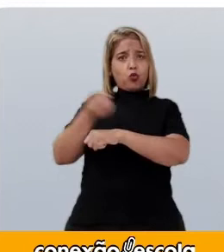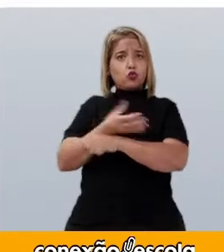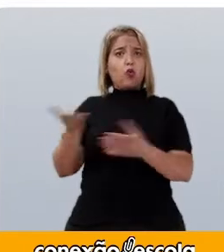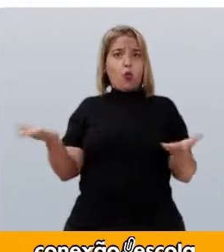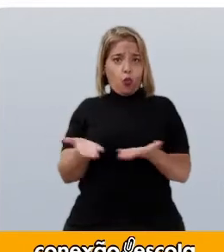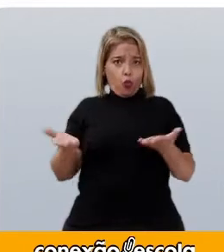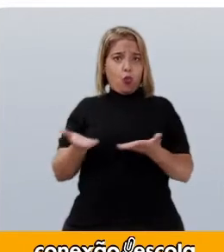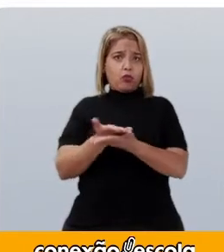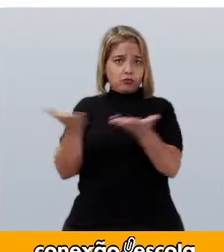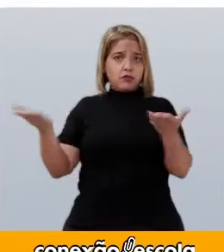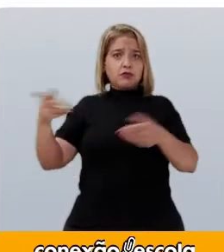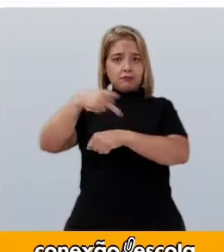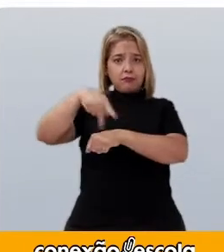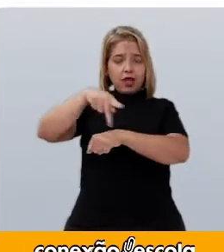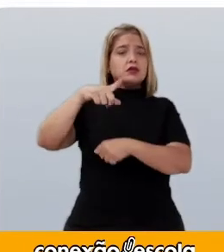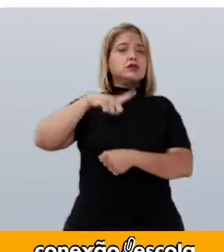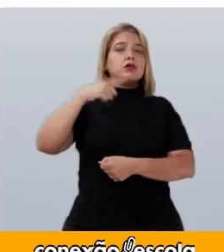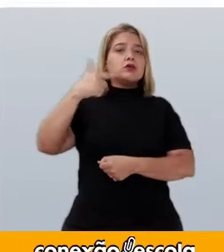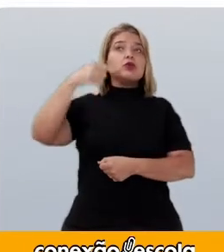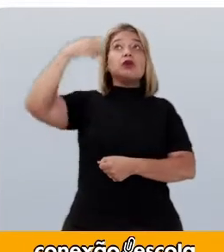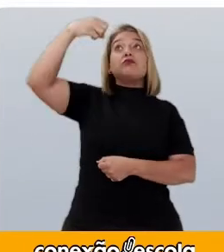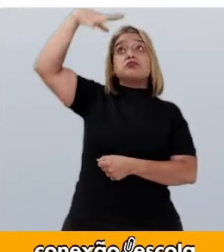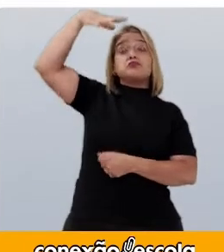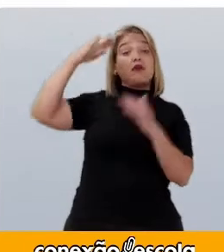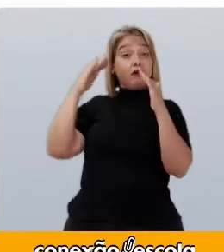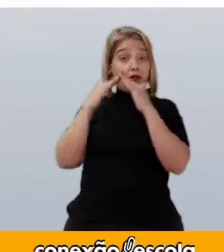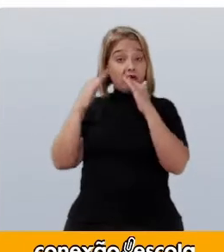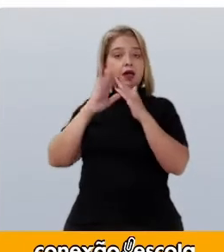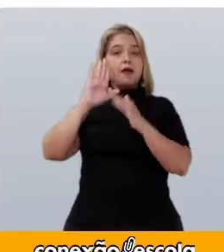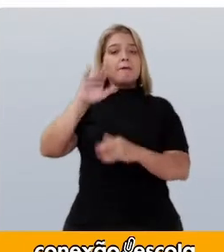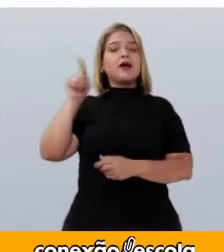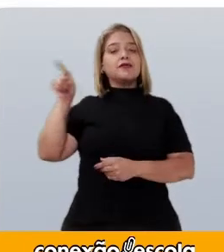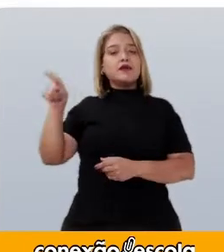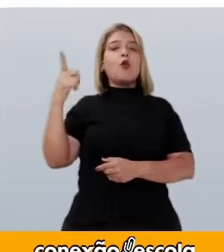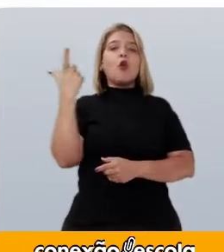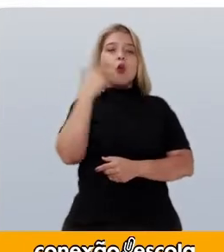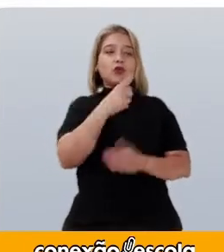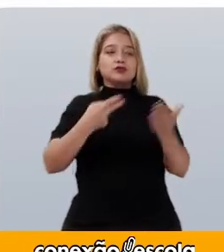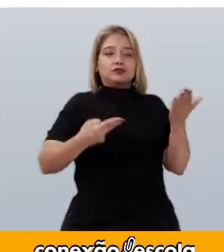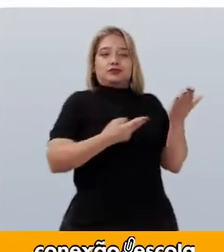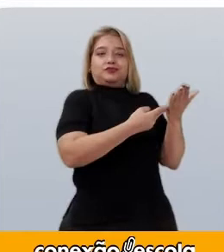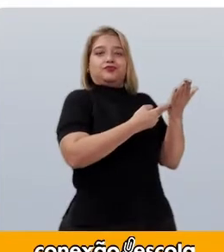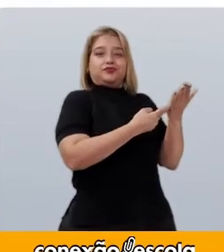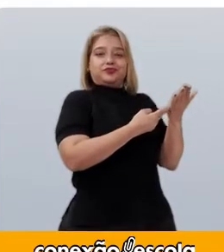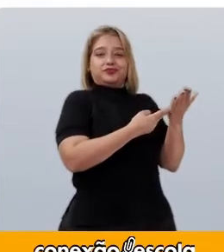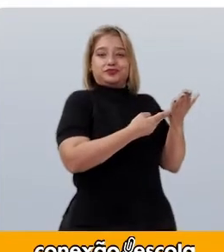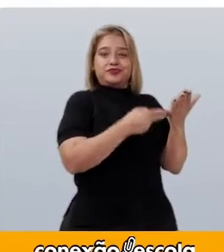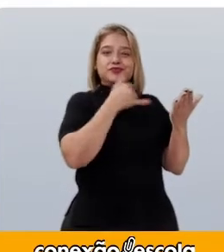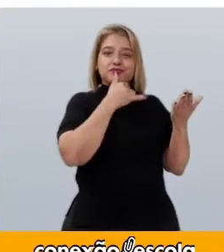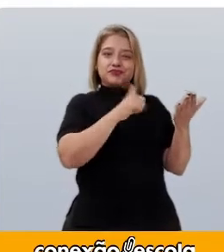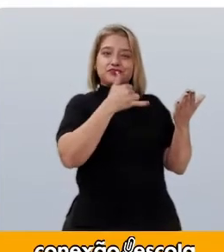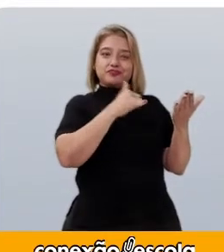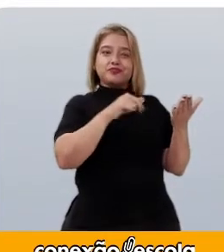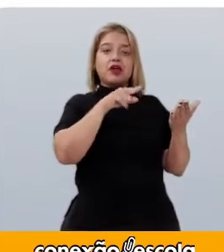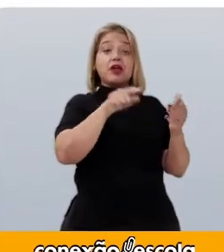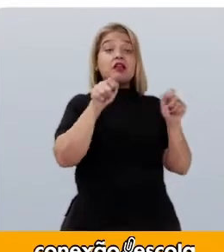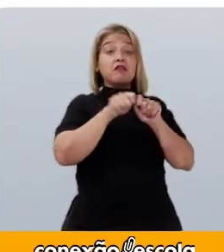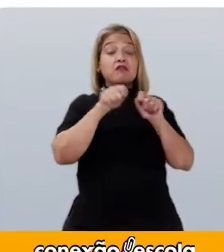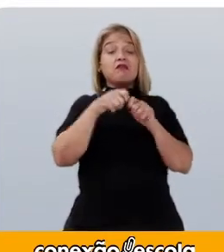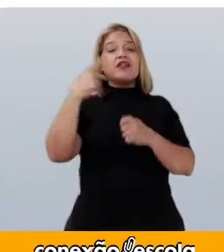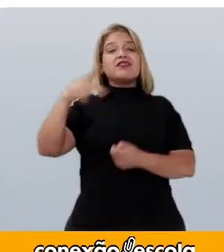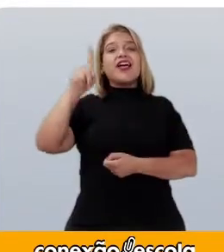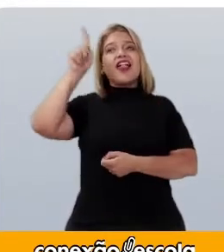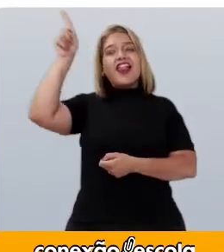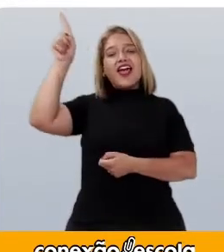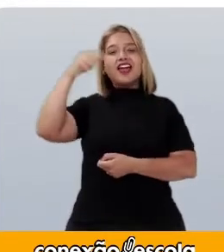Mesmo sem energia elétrica Em casa Carlito Dá um jeito De carregar A bateria O pequeno aparelho Fabricado na China Com